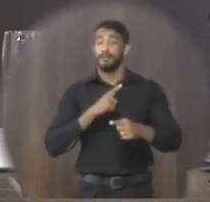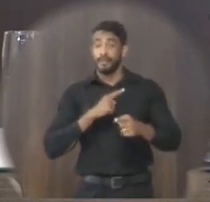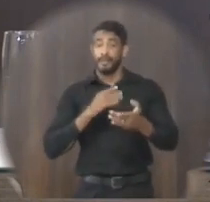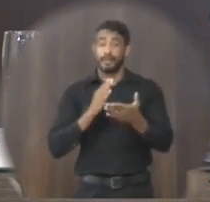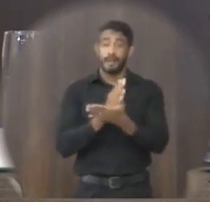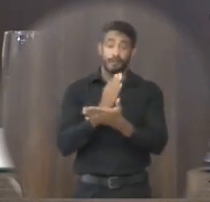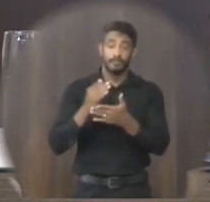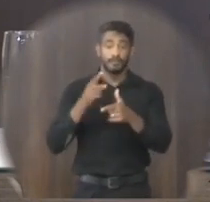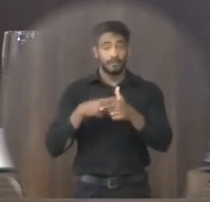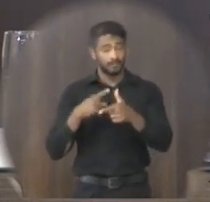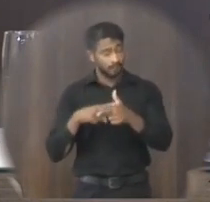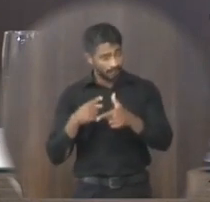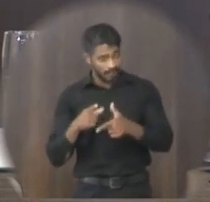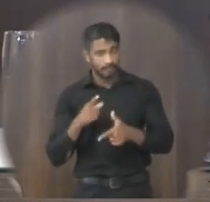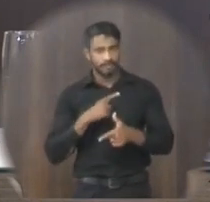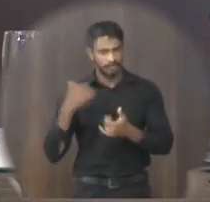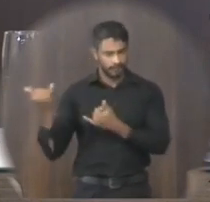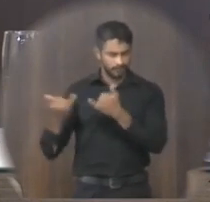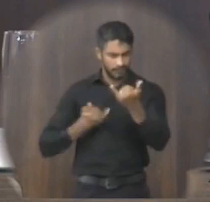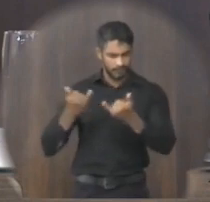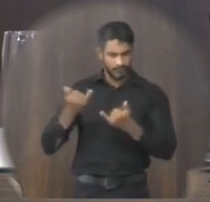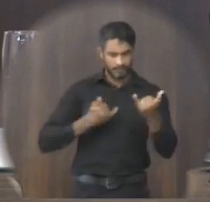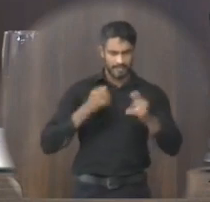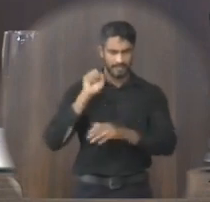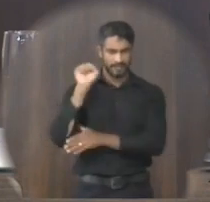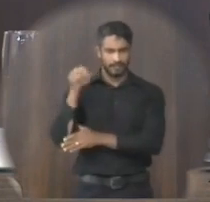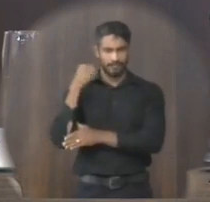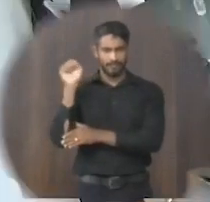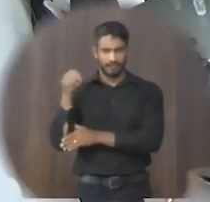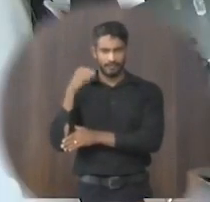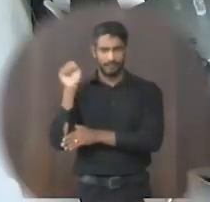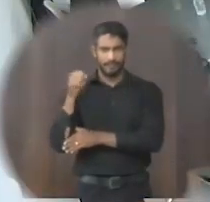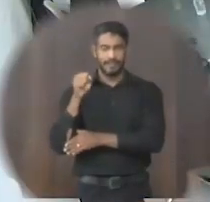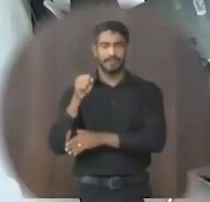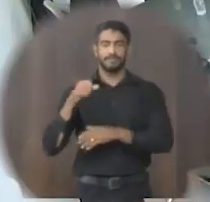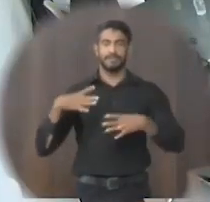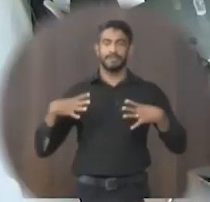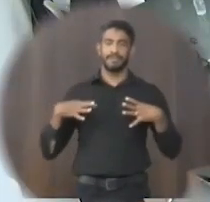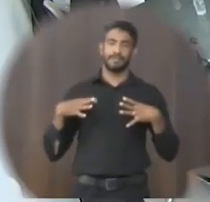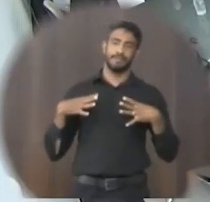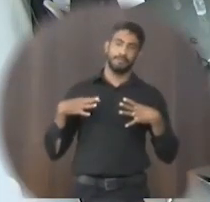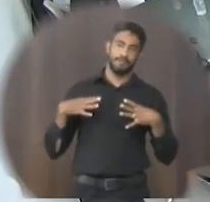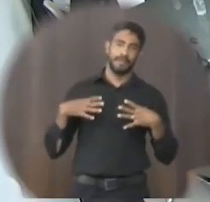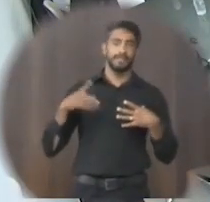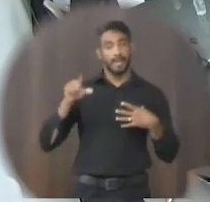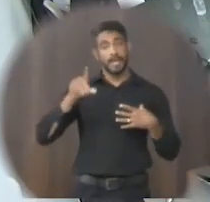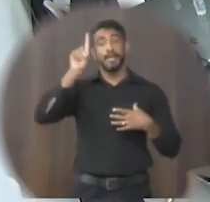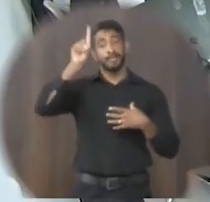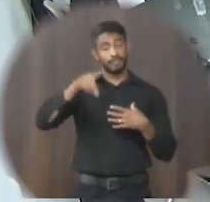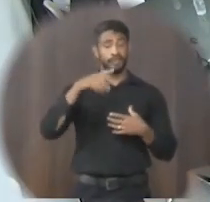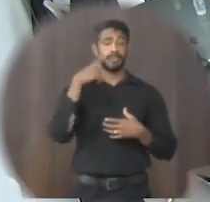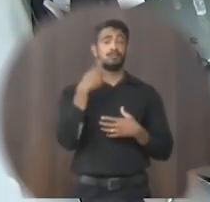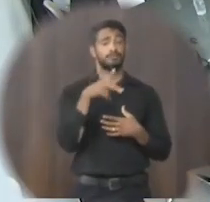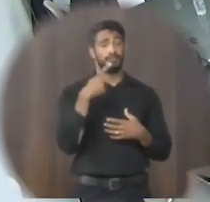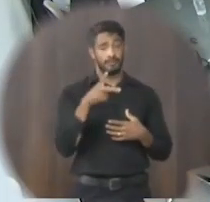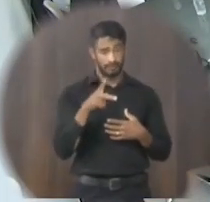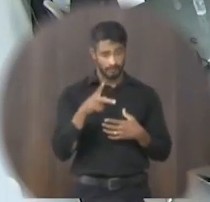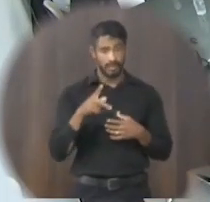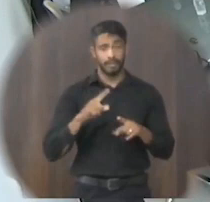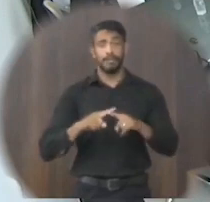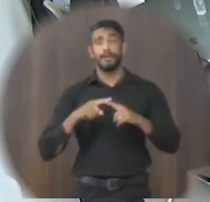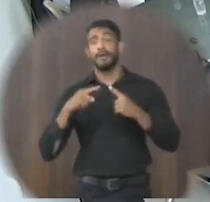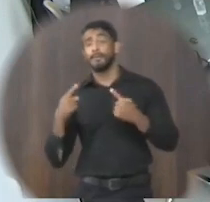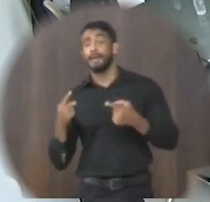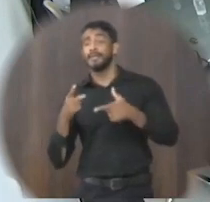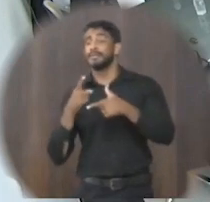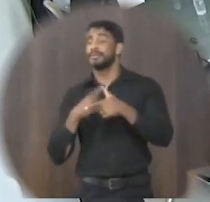situação obtive informações que fisioterapeutas estão gozando férias o que é um direito legítimo do trabalhador no entanto